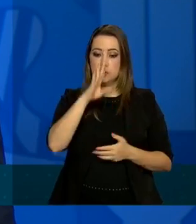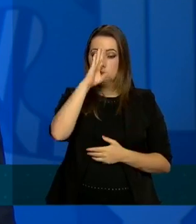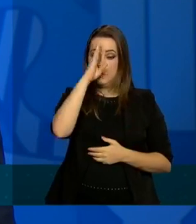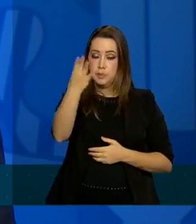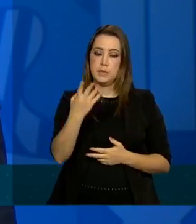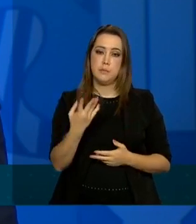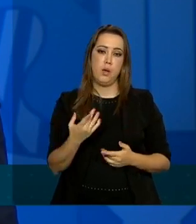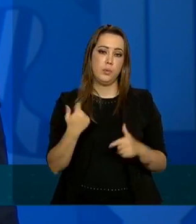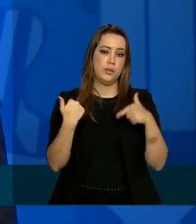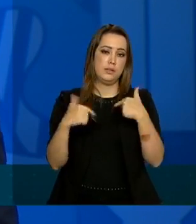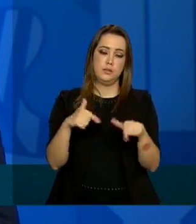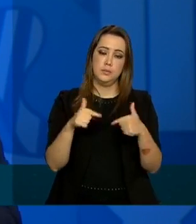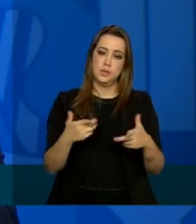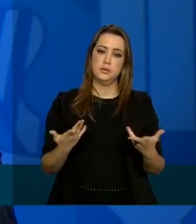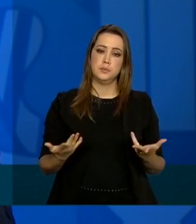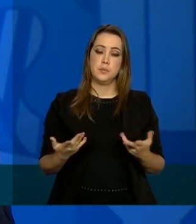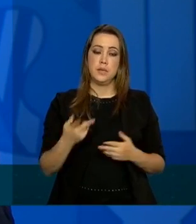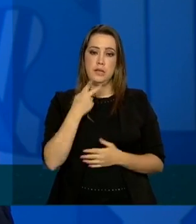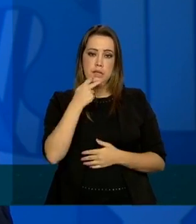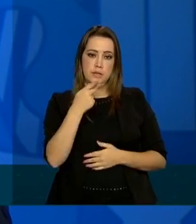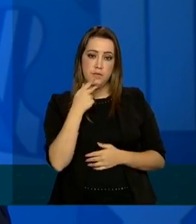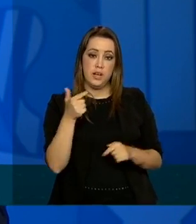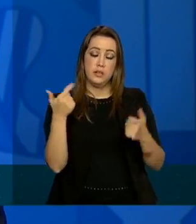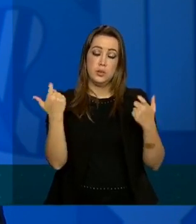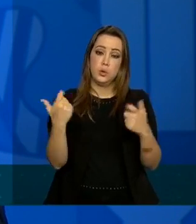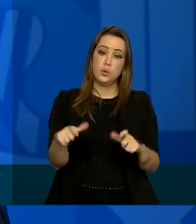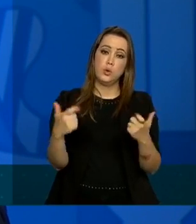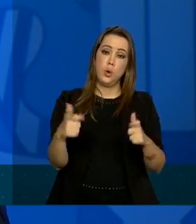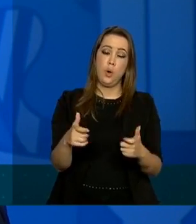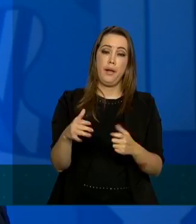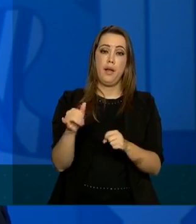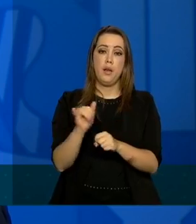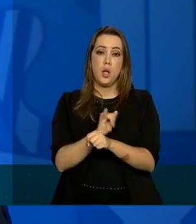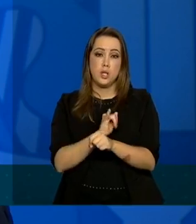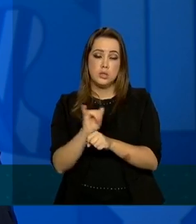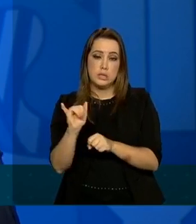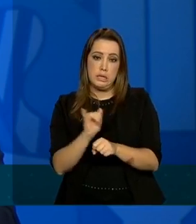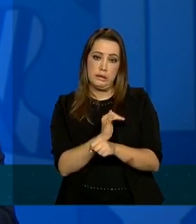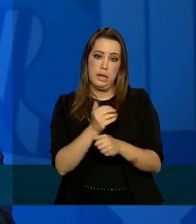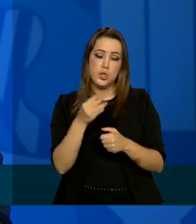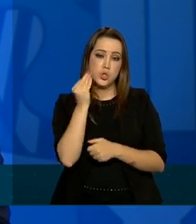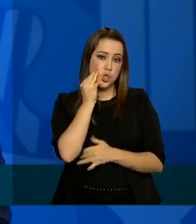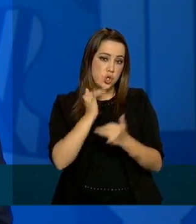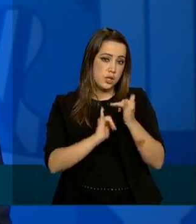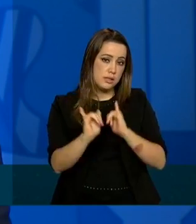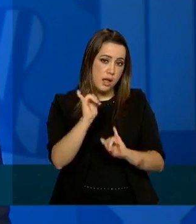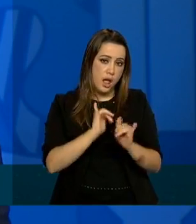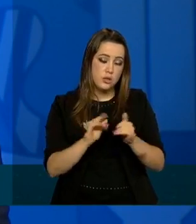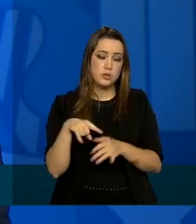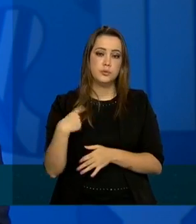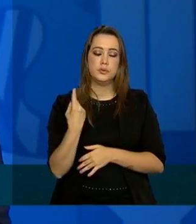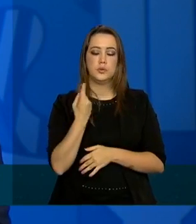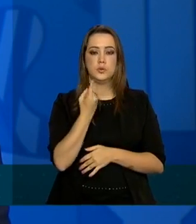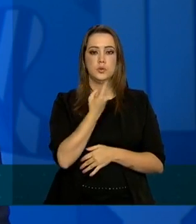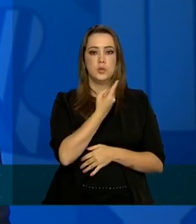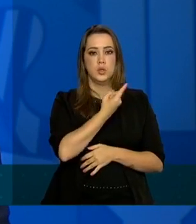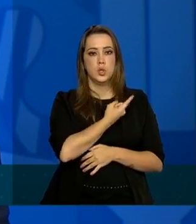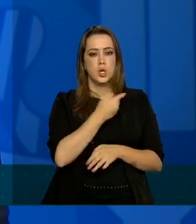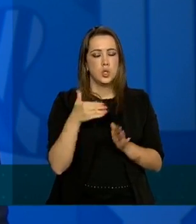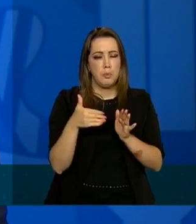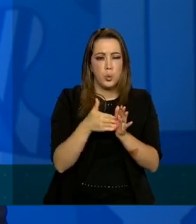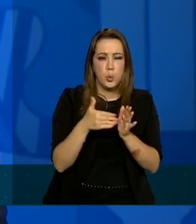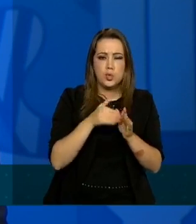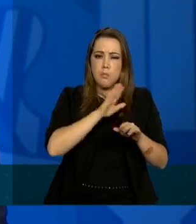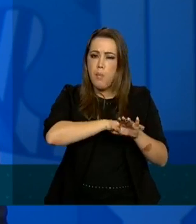a principal medida e em relação aos postos a estratégia de testagem nós estamos na última